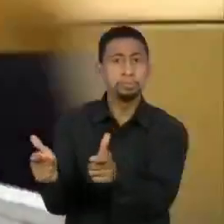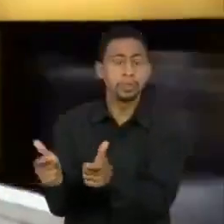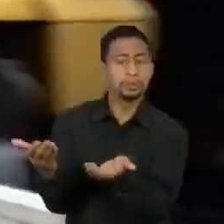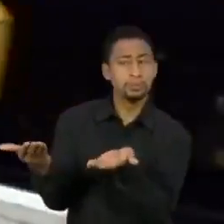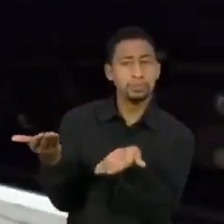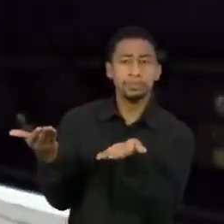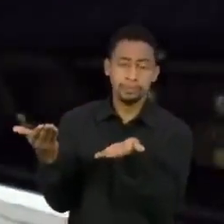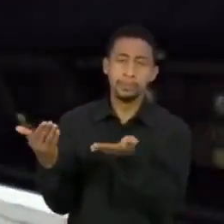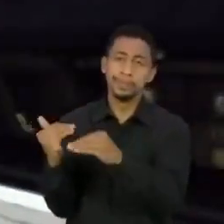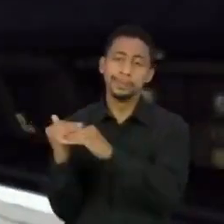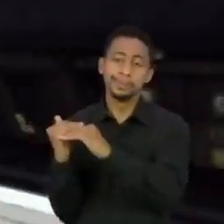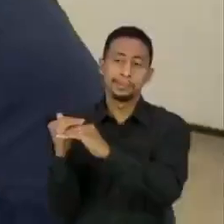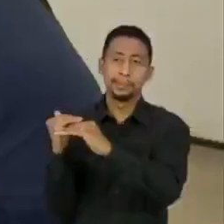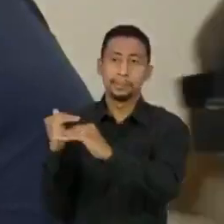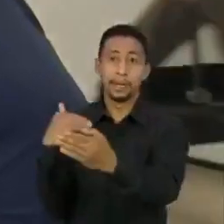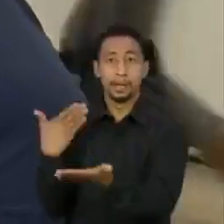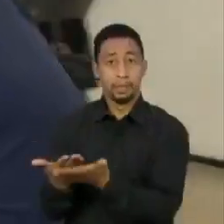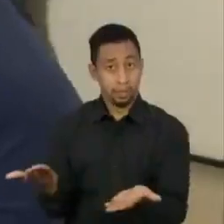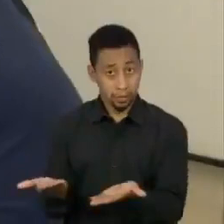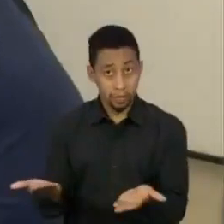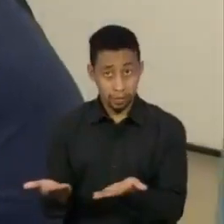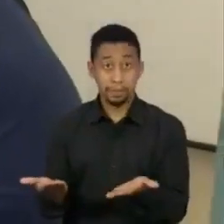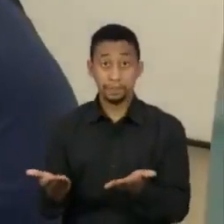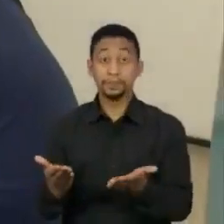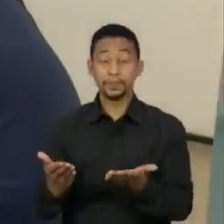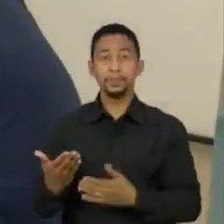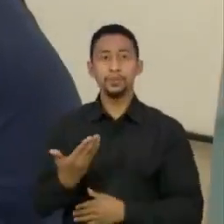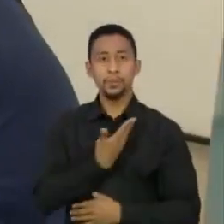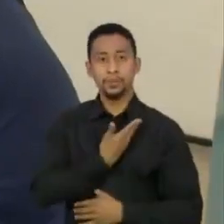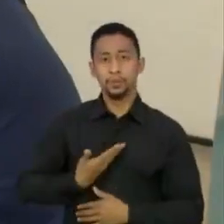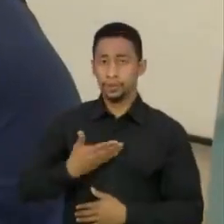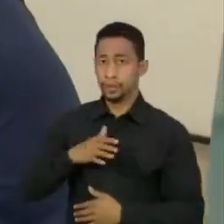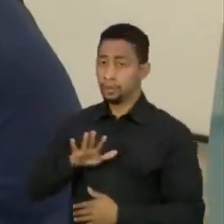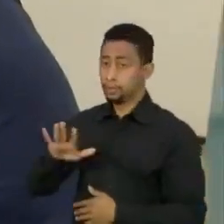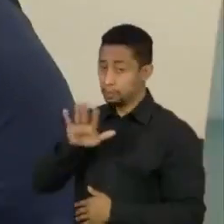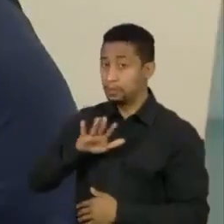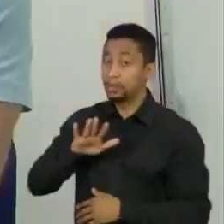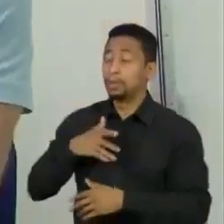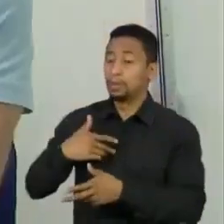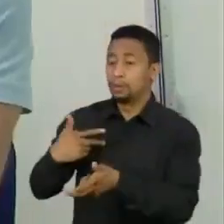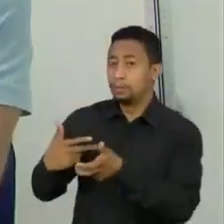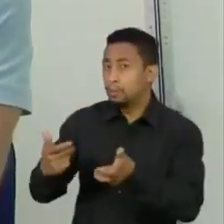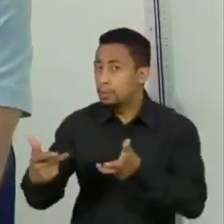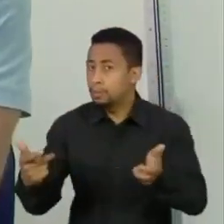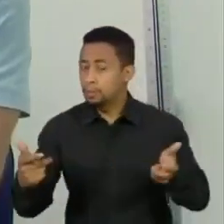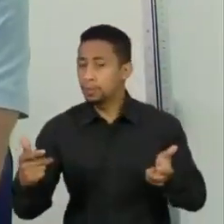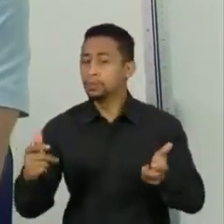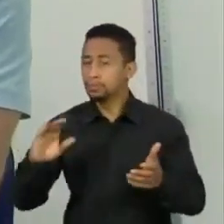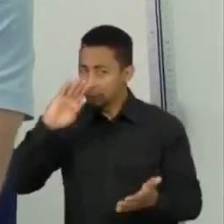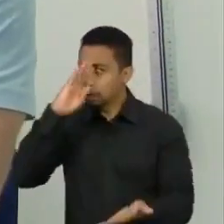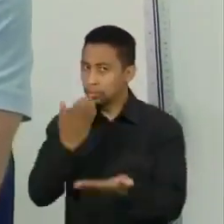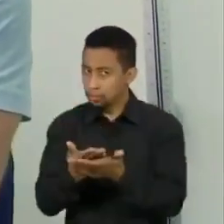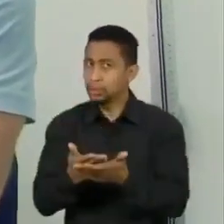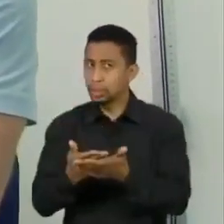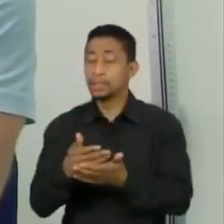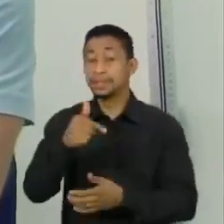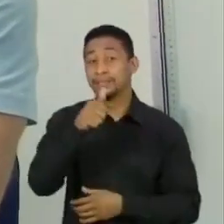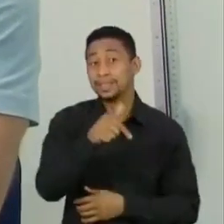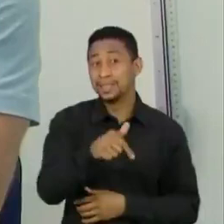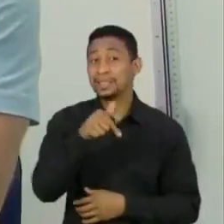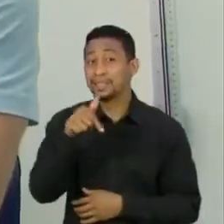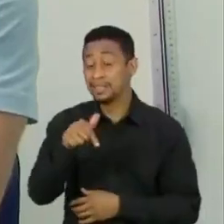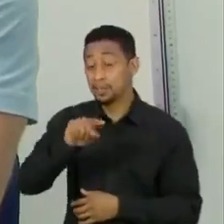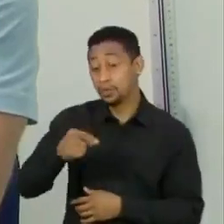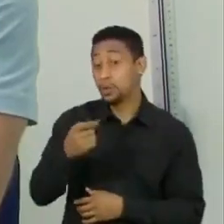comparativamente baixas até agora. As autoridades mostram confiança nas vacinas no Reino Unido, onde 67,8